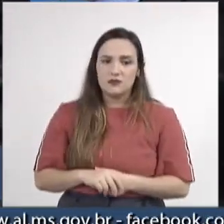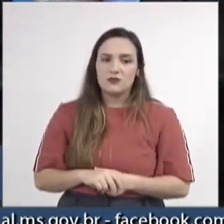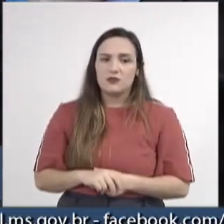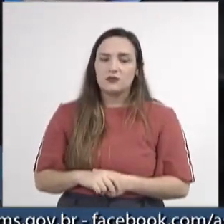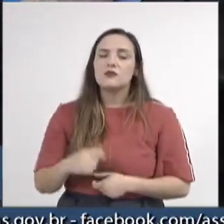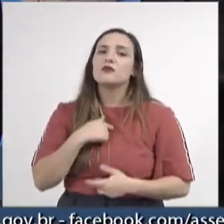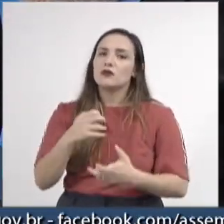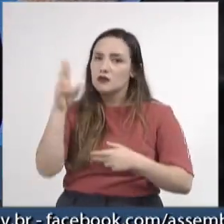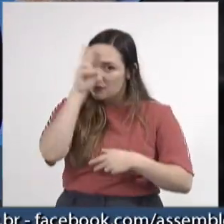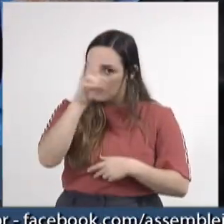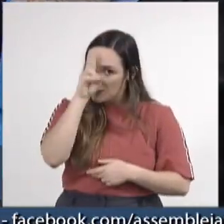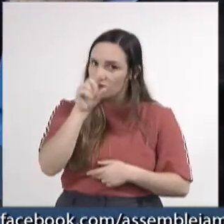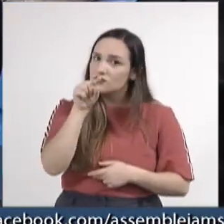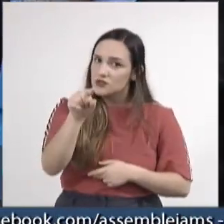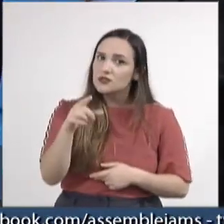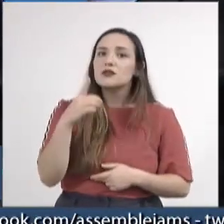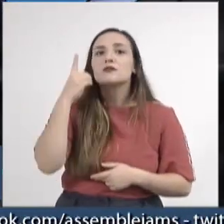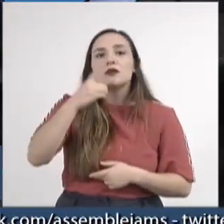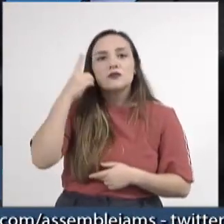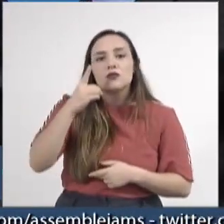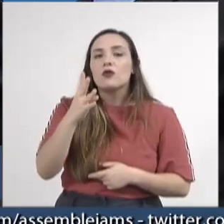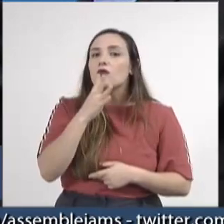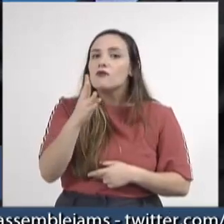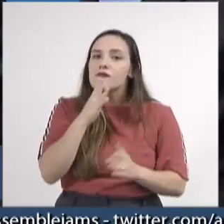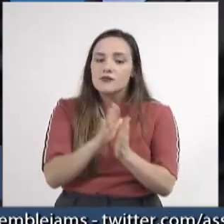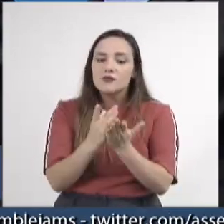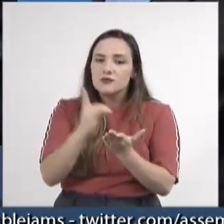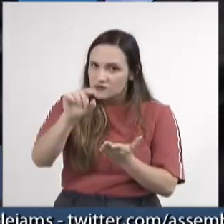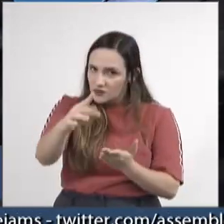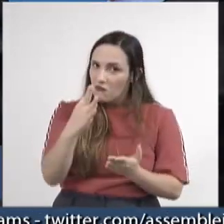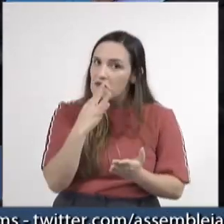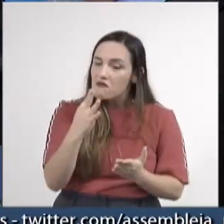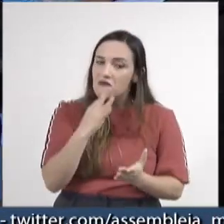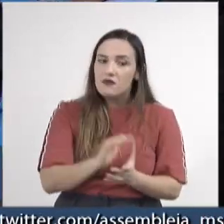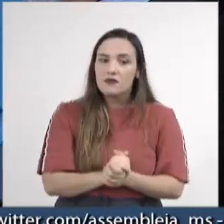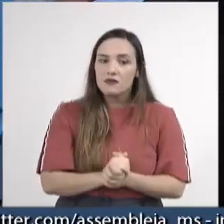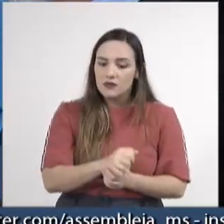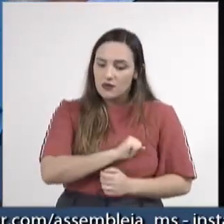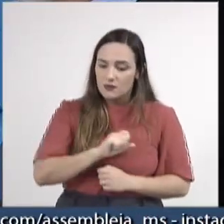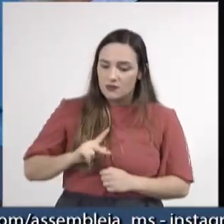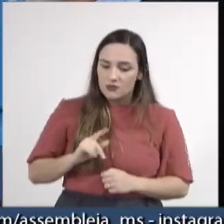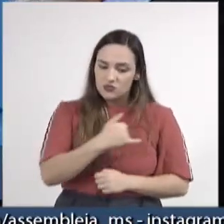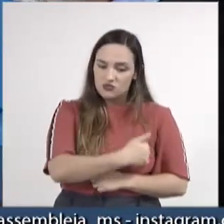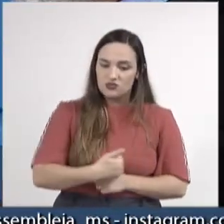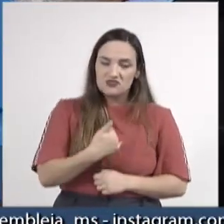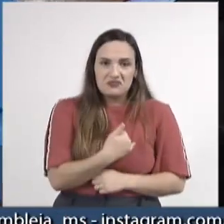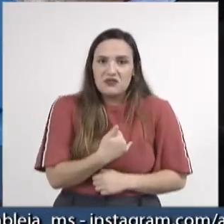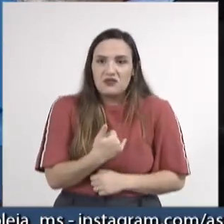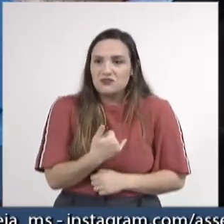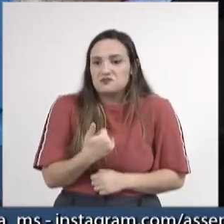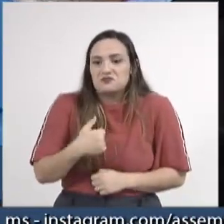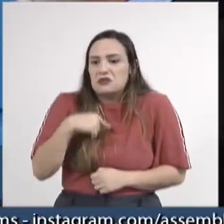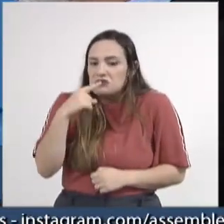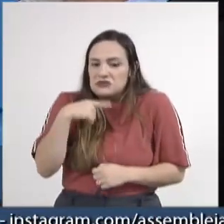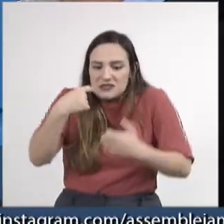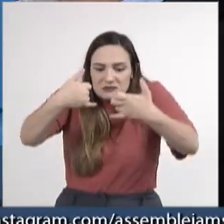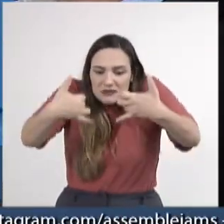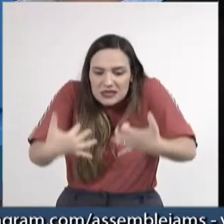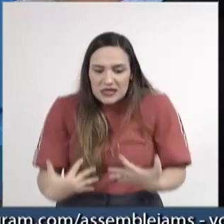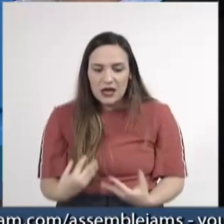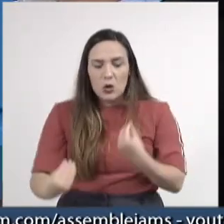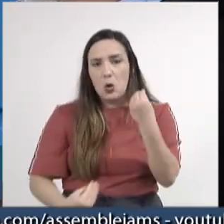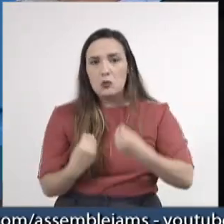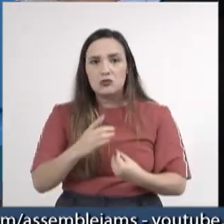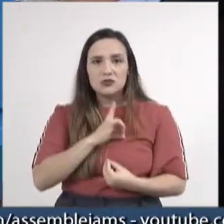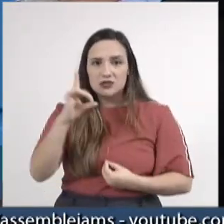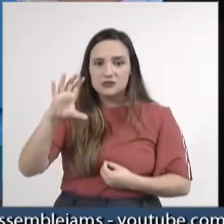lembrando, deputado, Vossa Excelência que conhece muito do livro sagrado, o apóstolo João não encontrou adjetivos para mensurar o tamanho